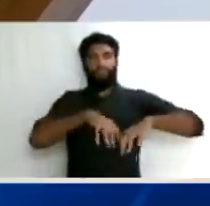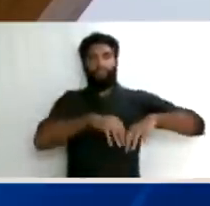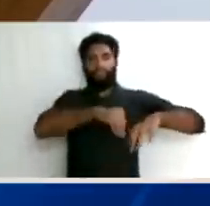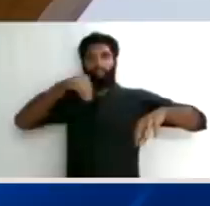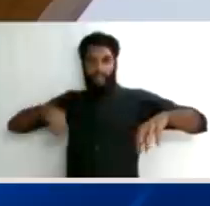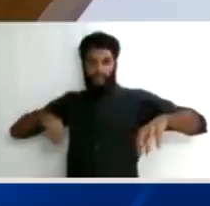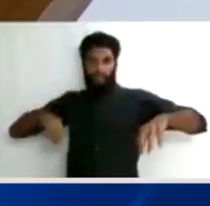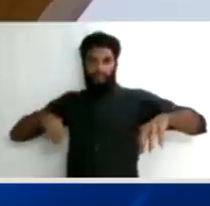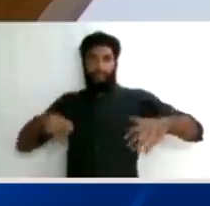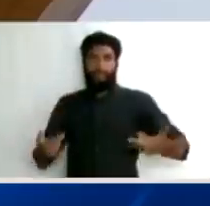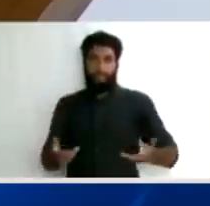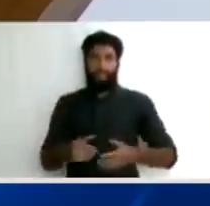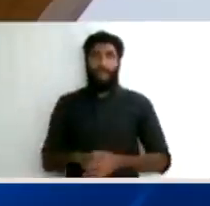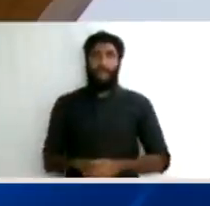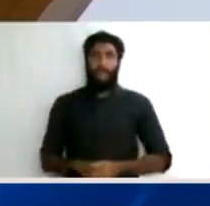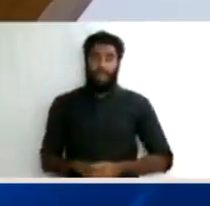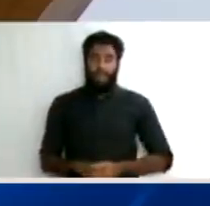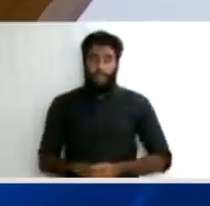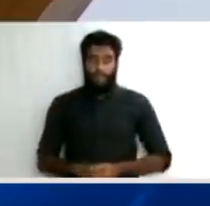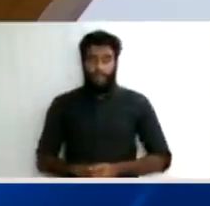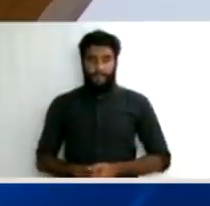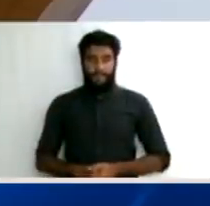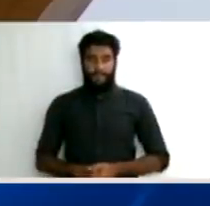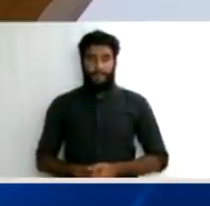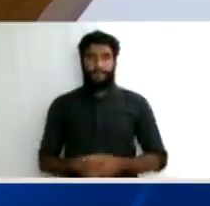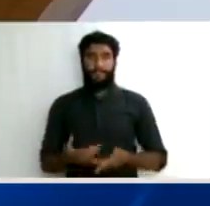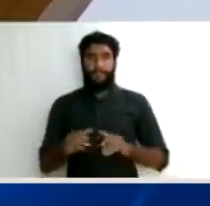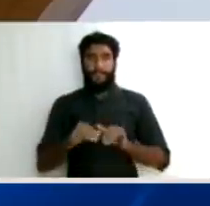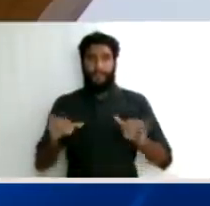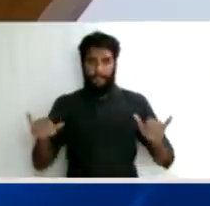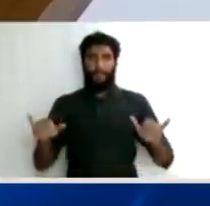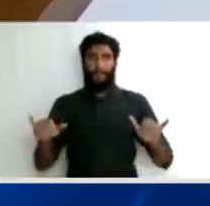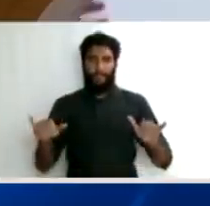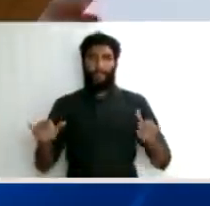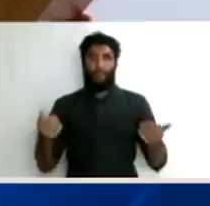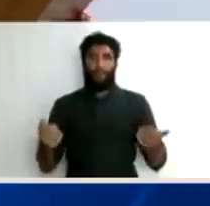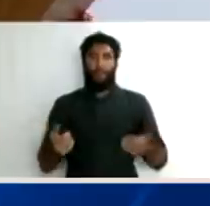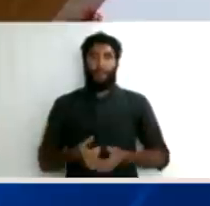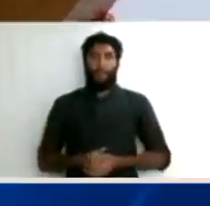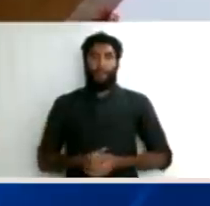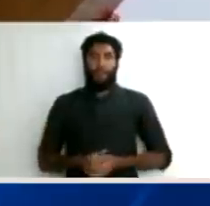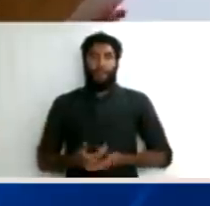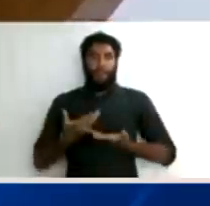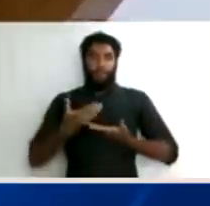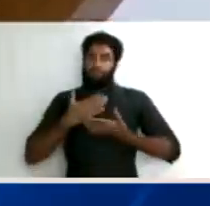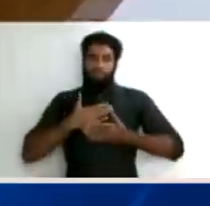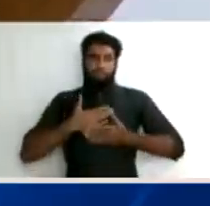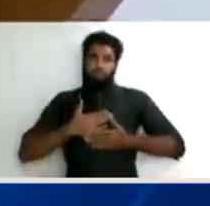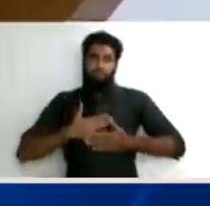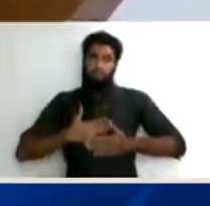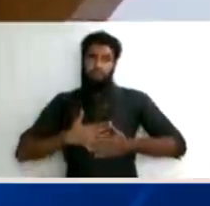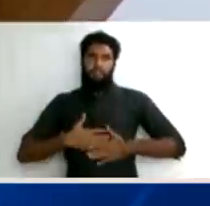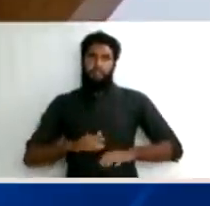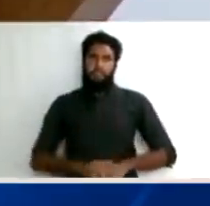reexame de matéria fática, a partir do momento que a necessidade de ingresso profundo na matéria fática, não é